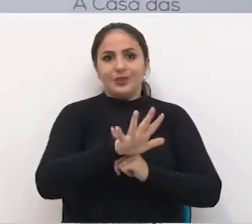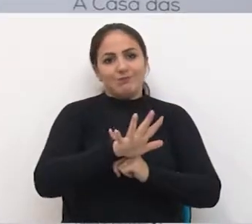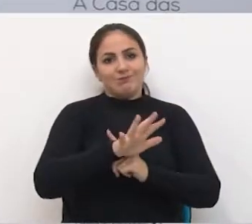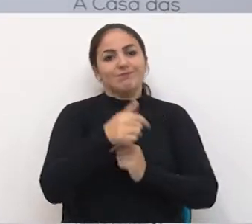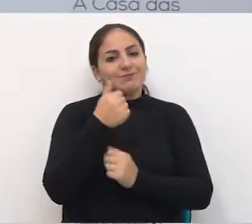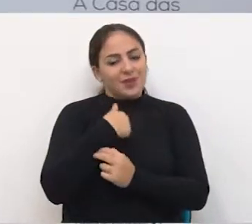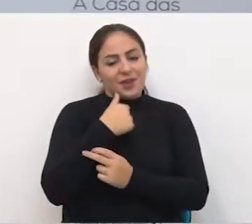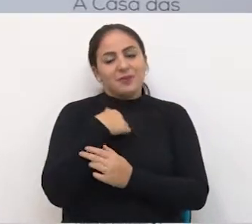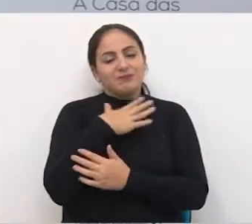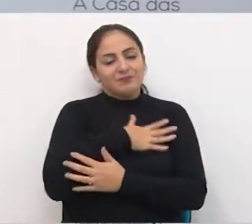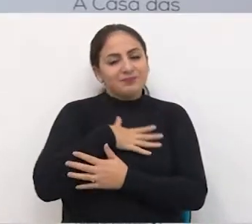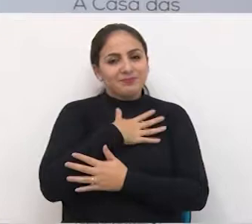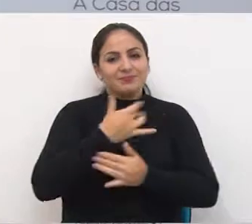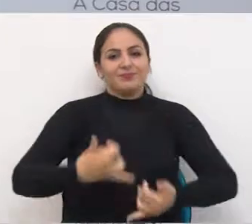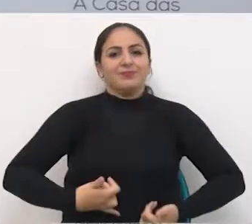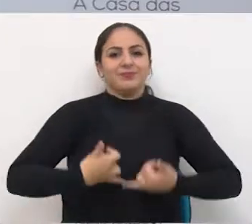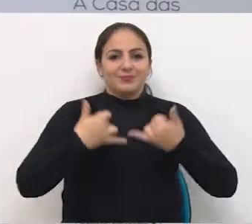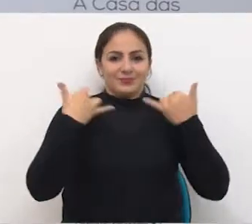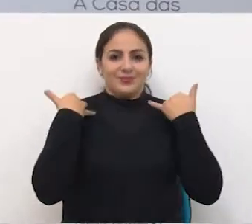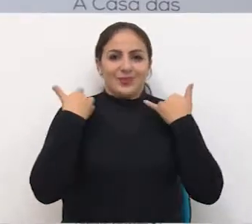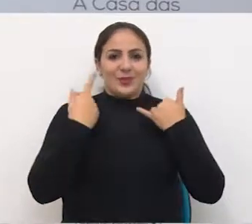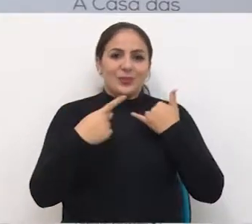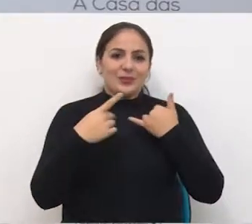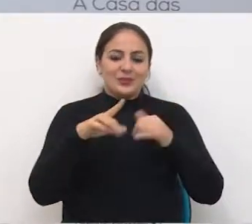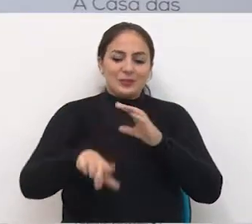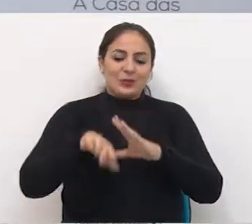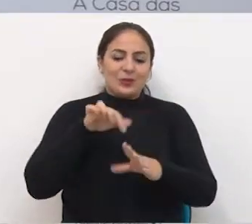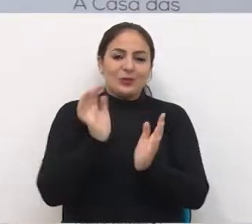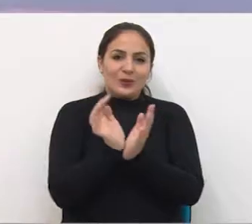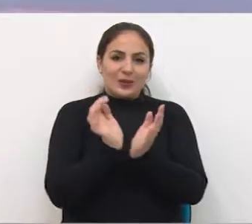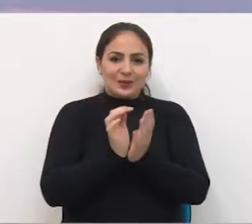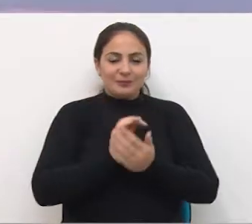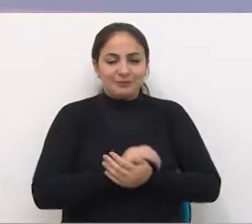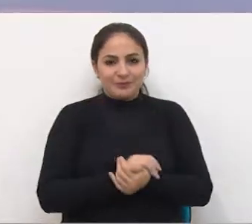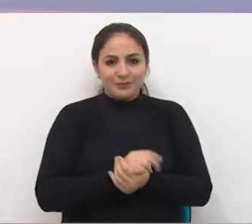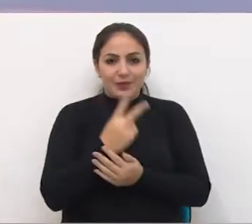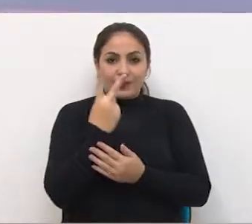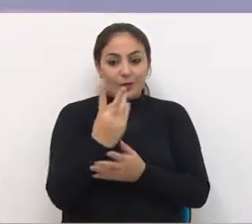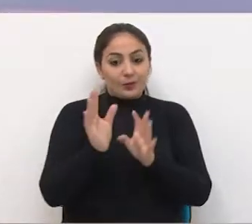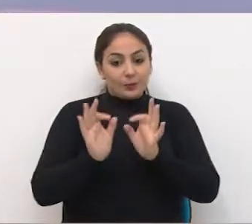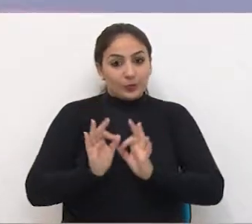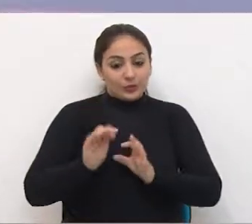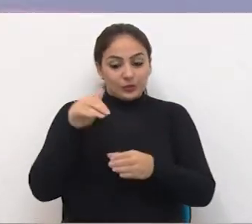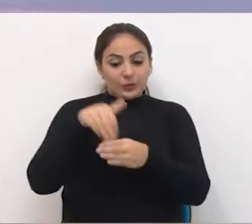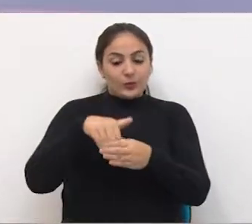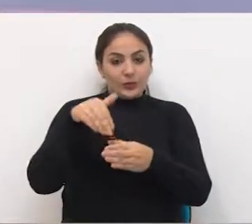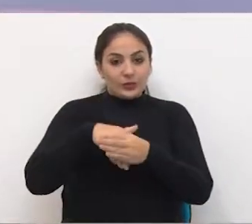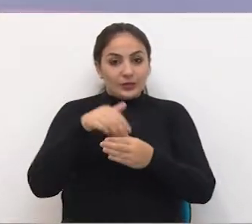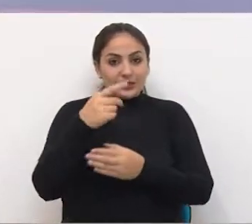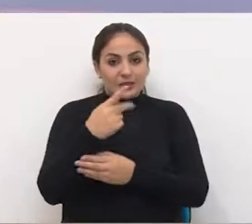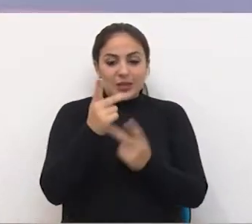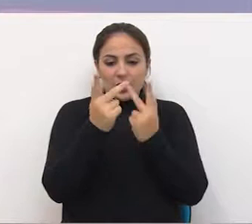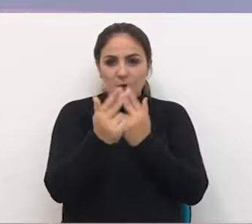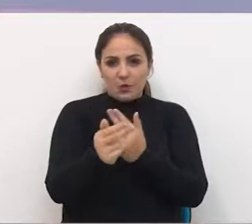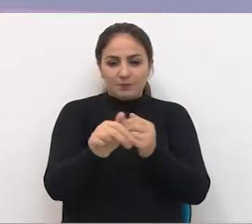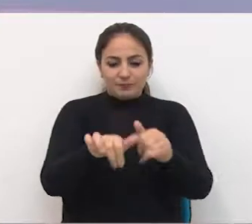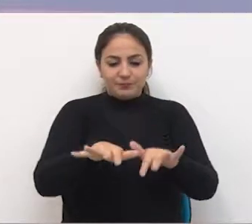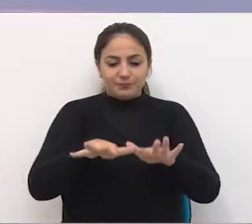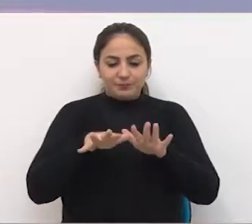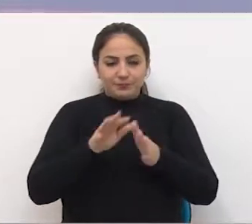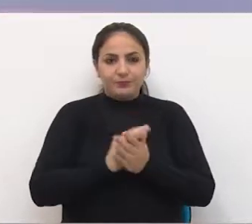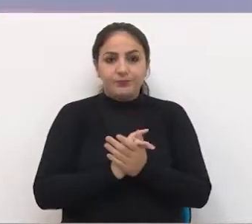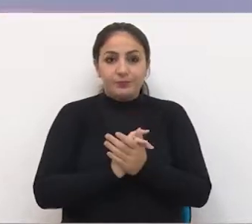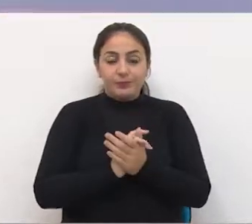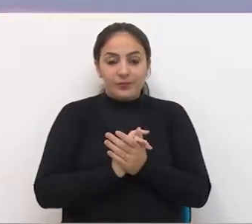me sinto muito orgulhoso com essa deferência dos colegas. Dois projetos foram votados nesta mesma sessão